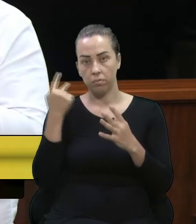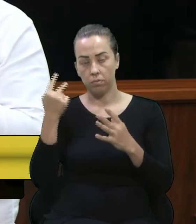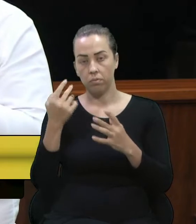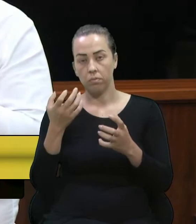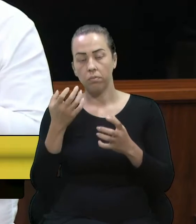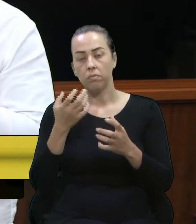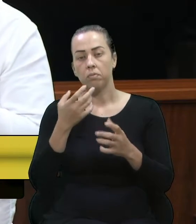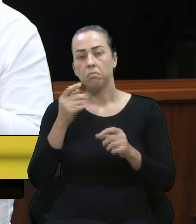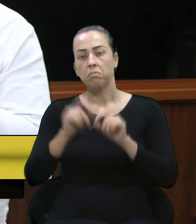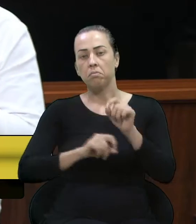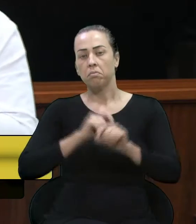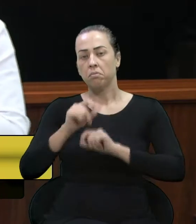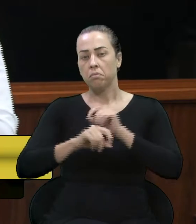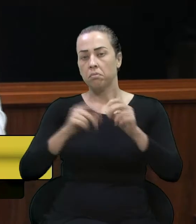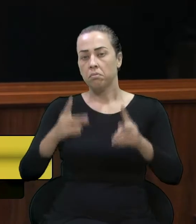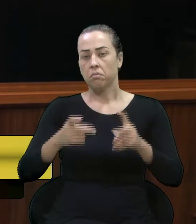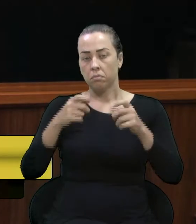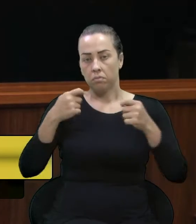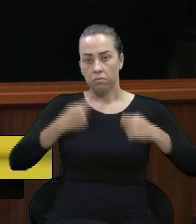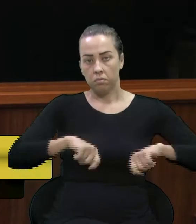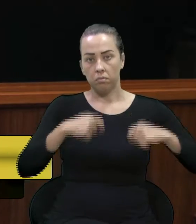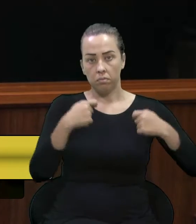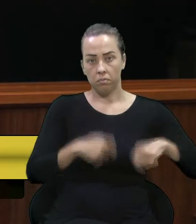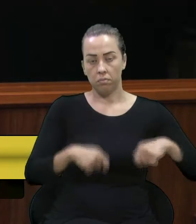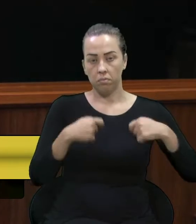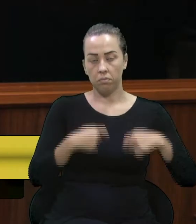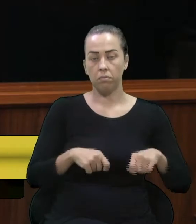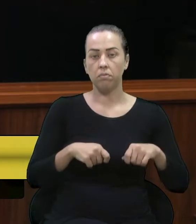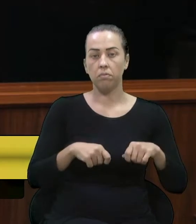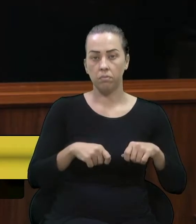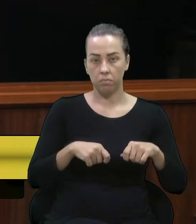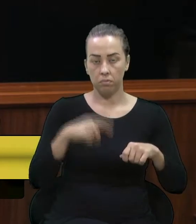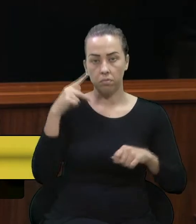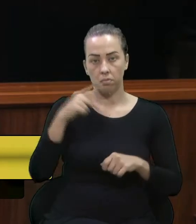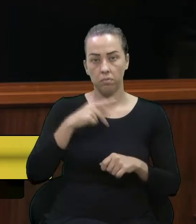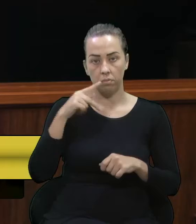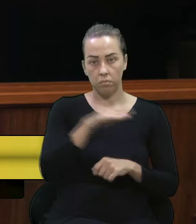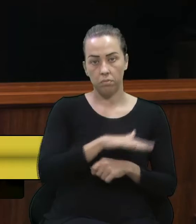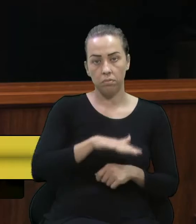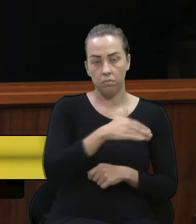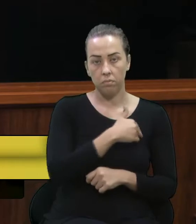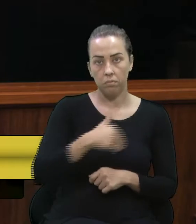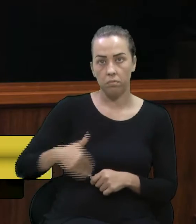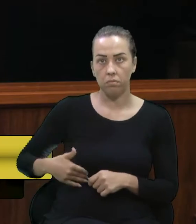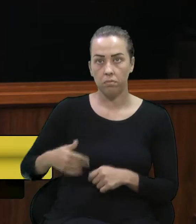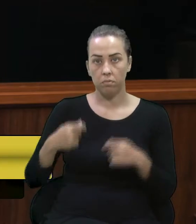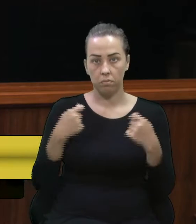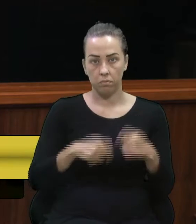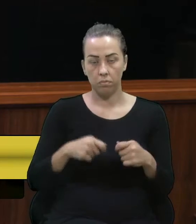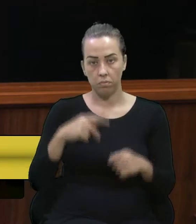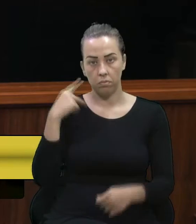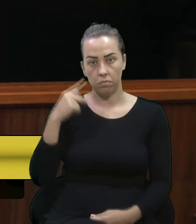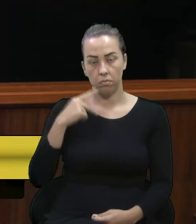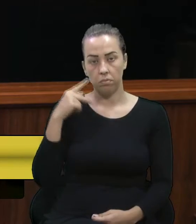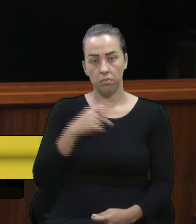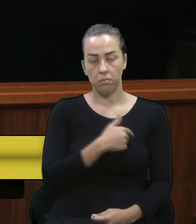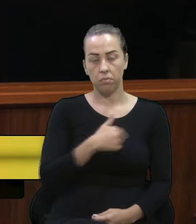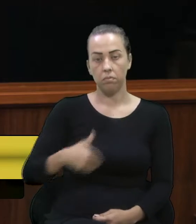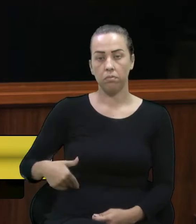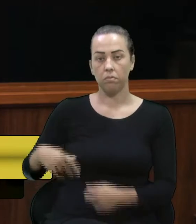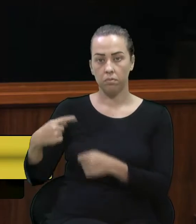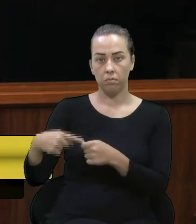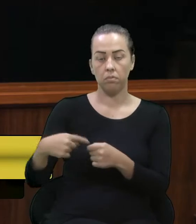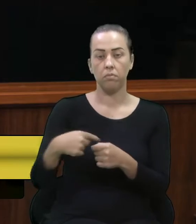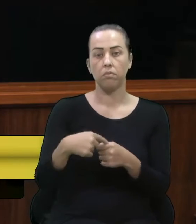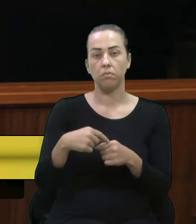fica em evidência é a necessidade de políticas públicas. Ou seja, nós precisamos de uma política pública municipal